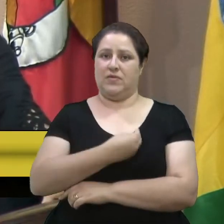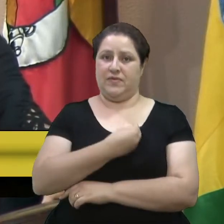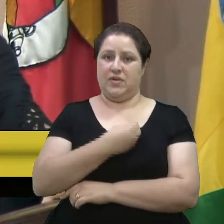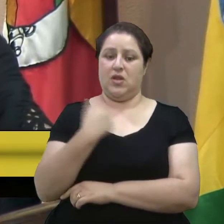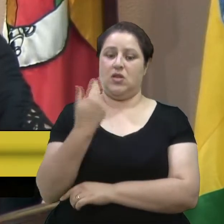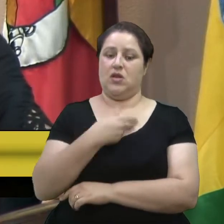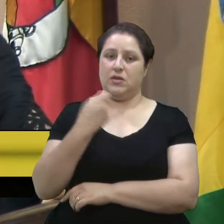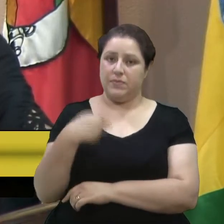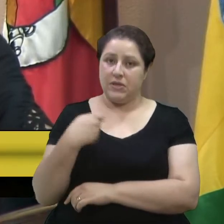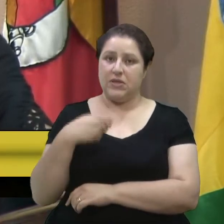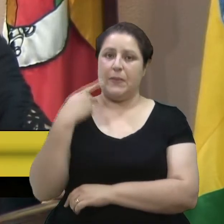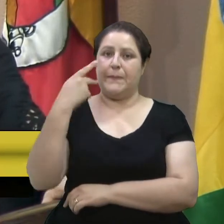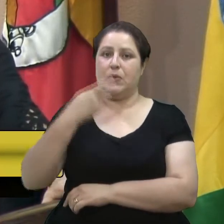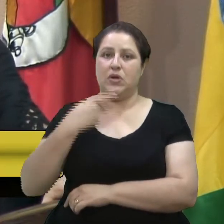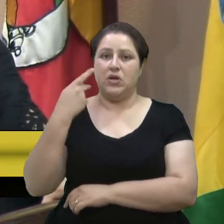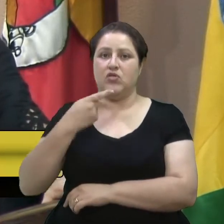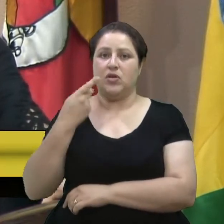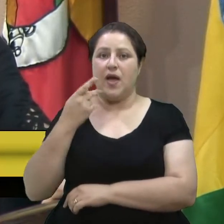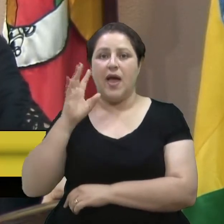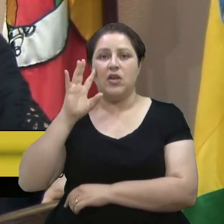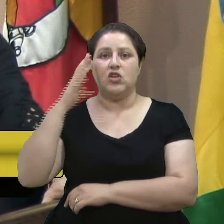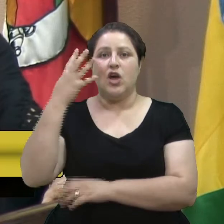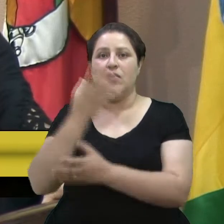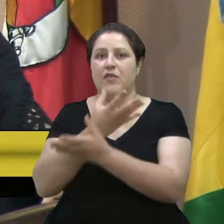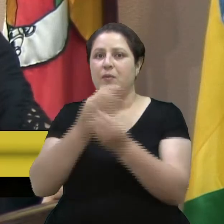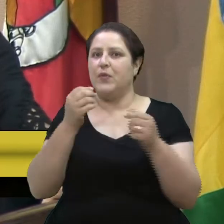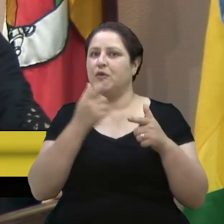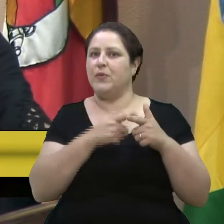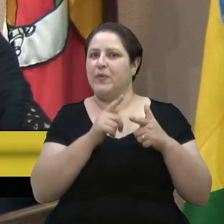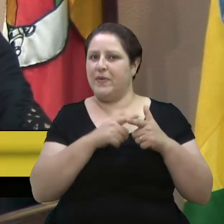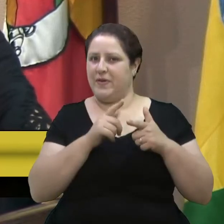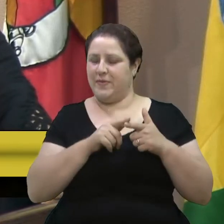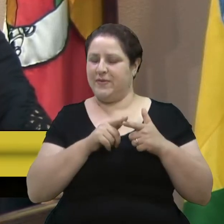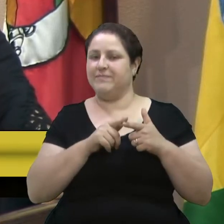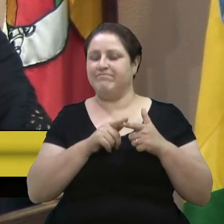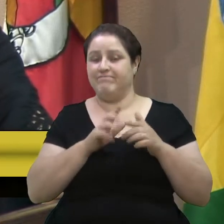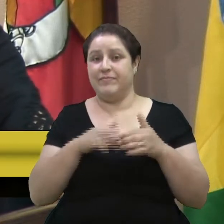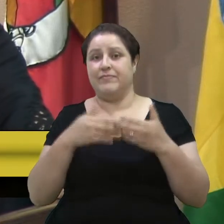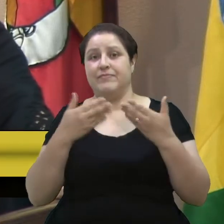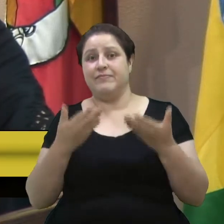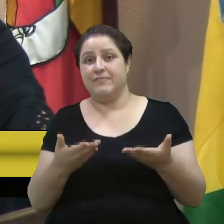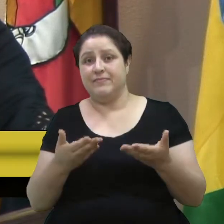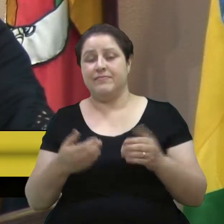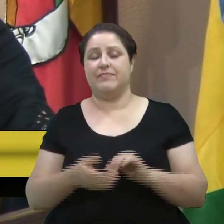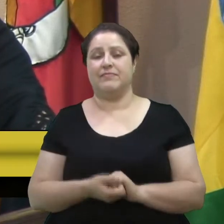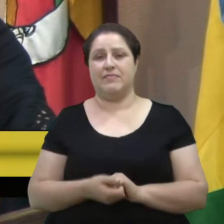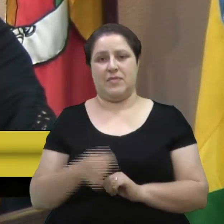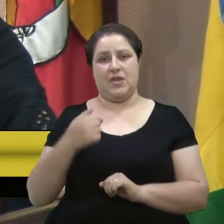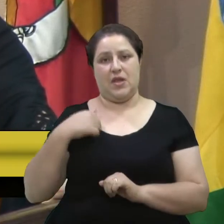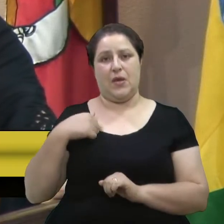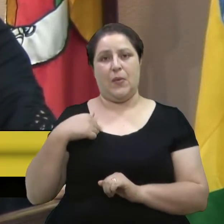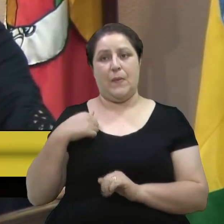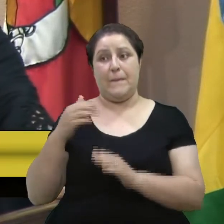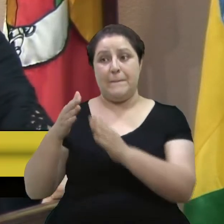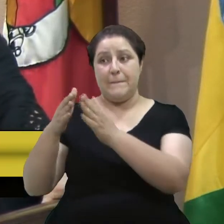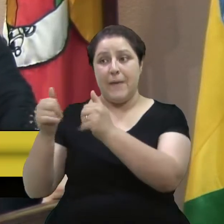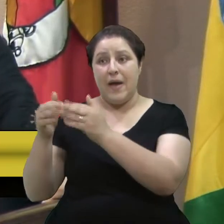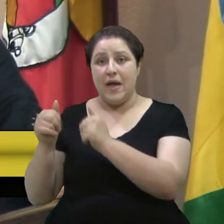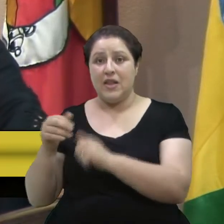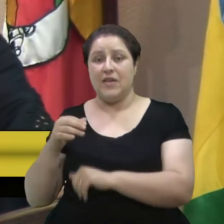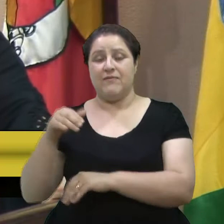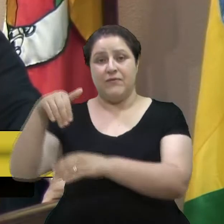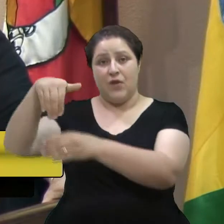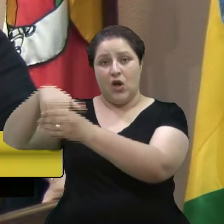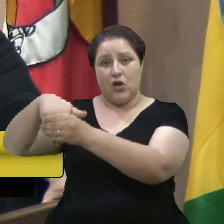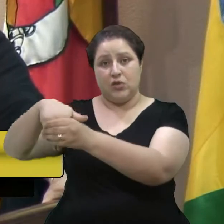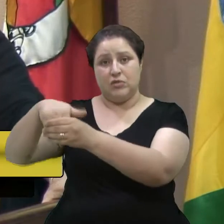para resolver muitos problemas. E, quando eu pedi a voto, uma